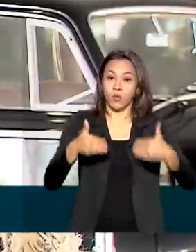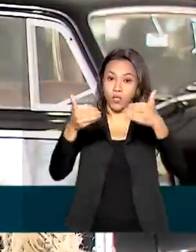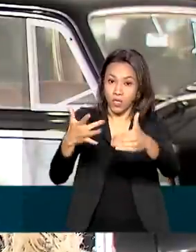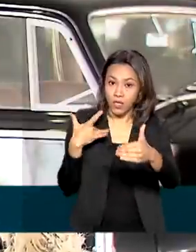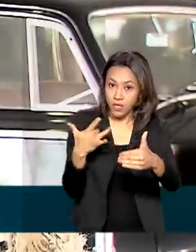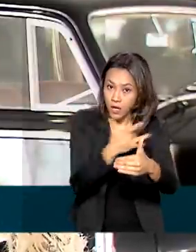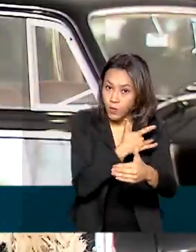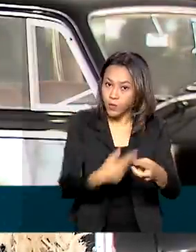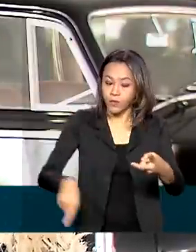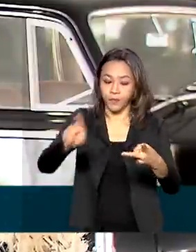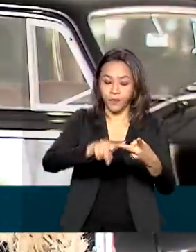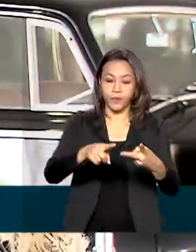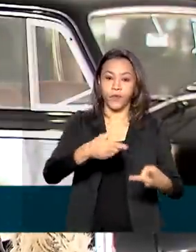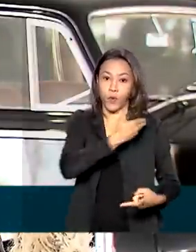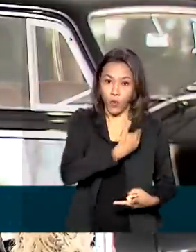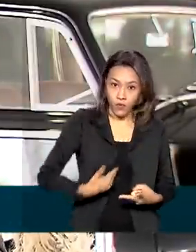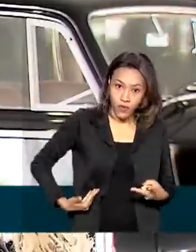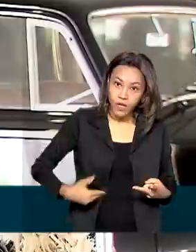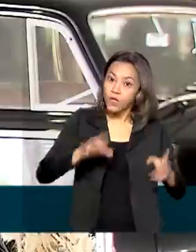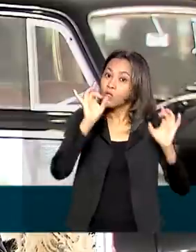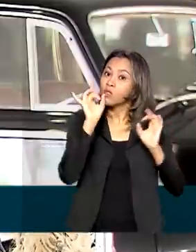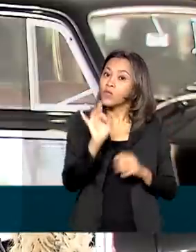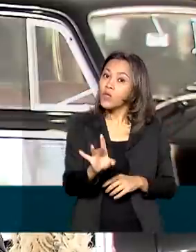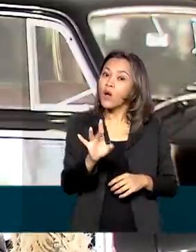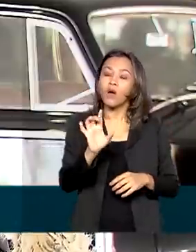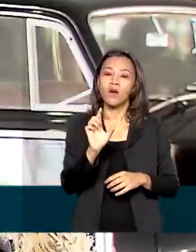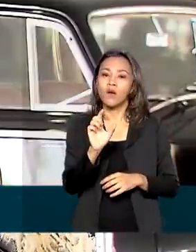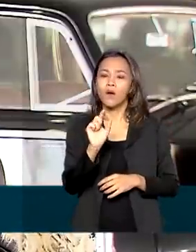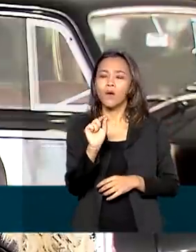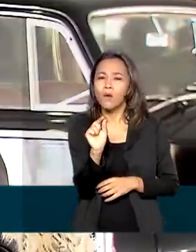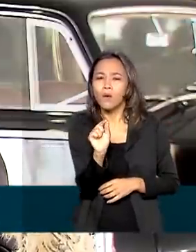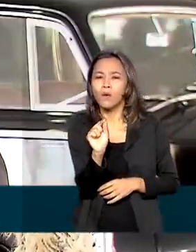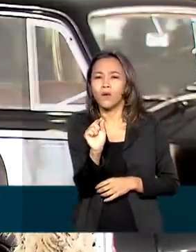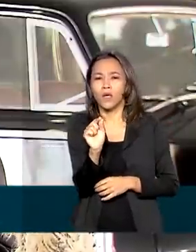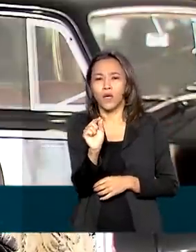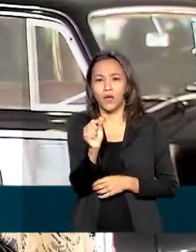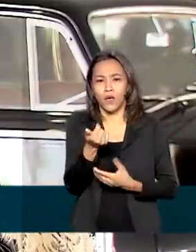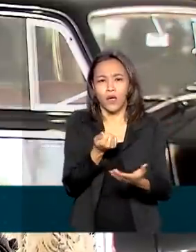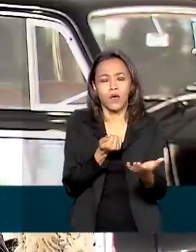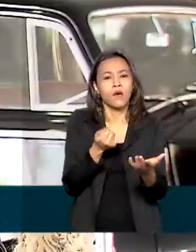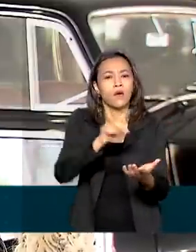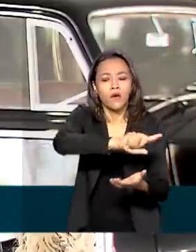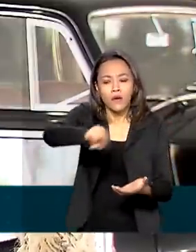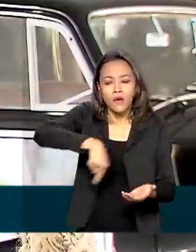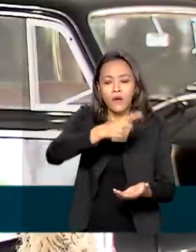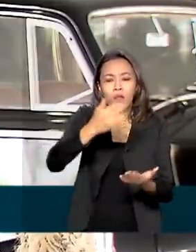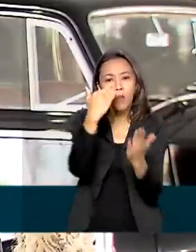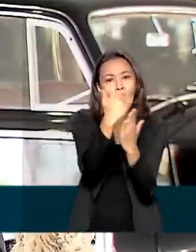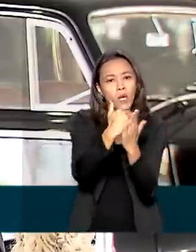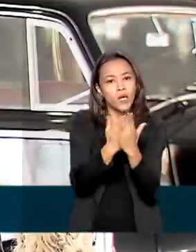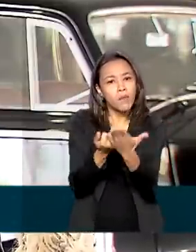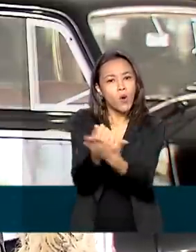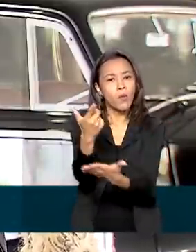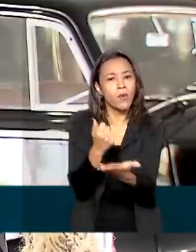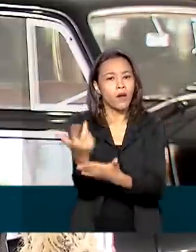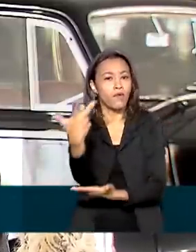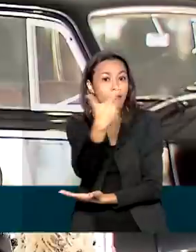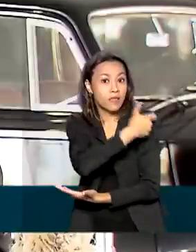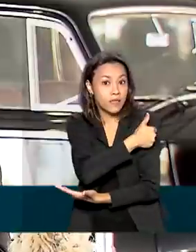portanto, o governo, só vai adquirir e incorporar no Programa Nacional de Imunizações, vacinas